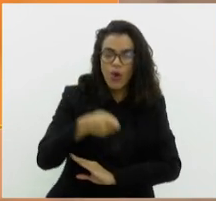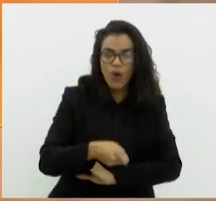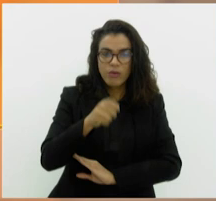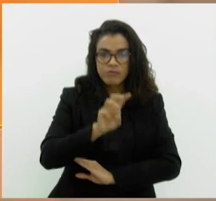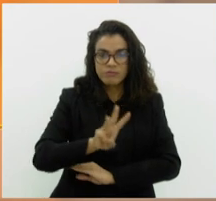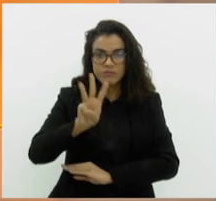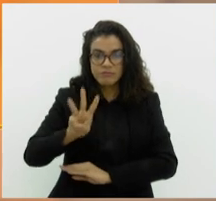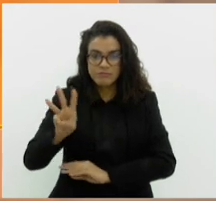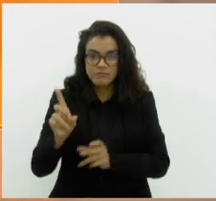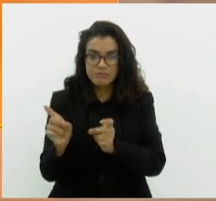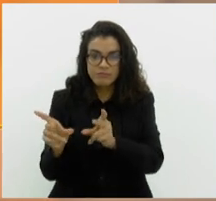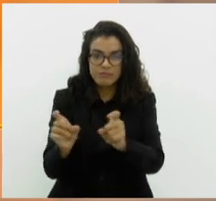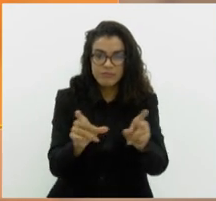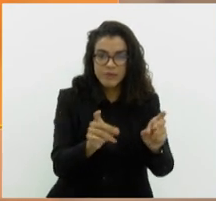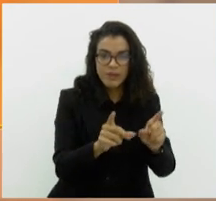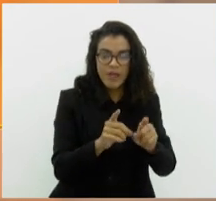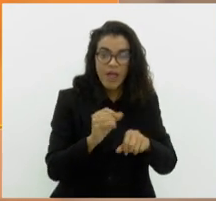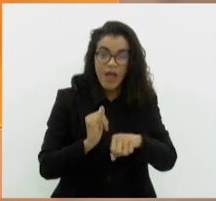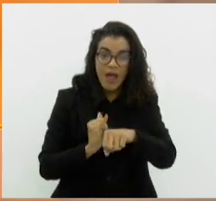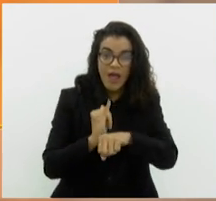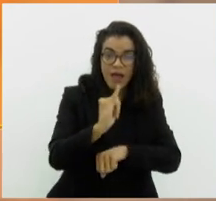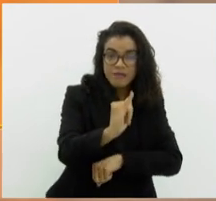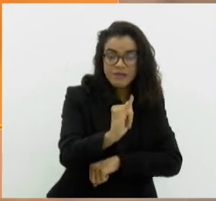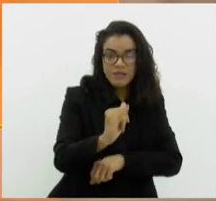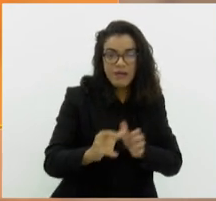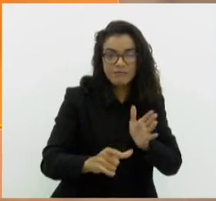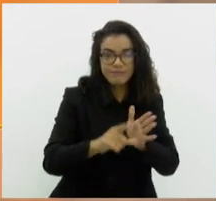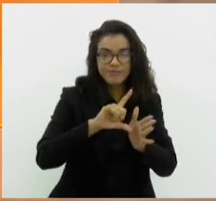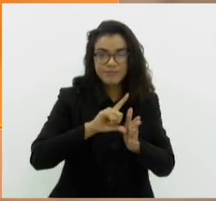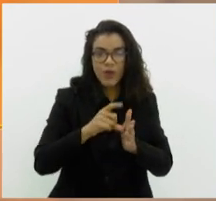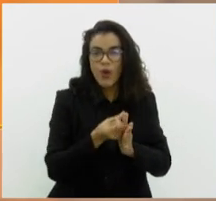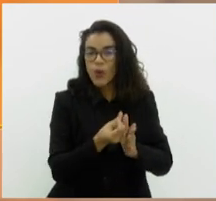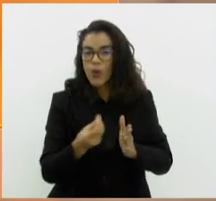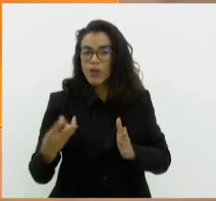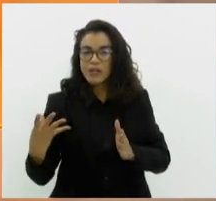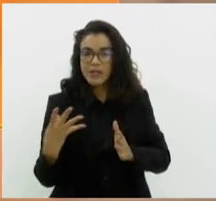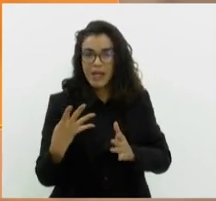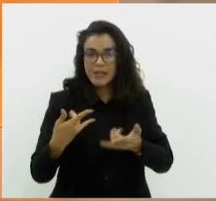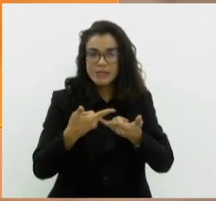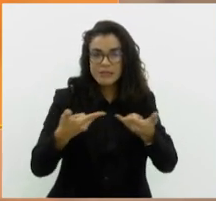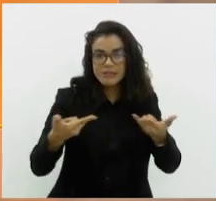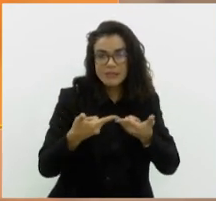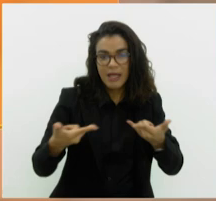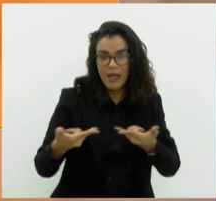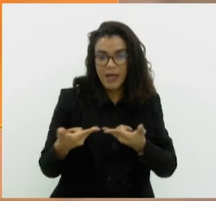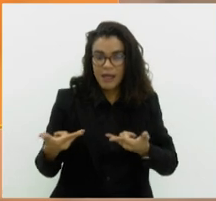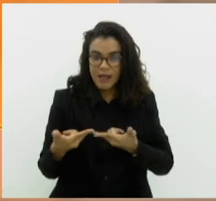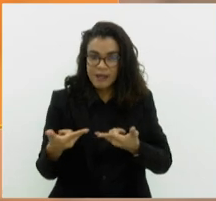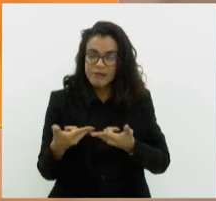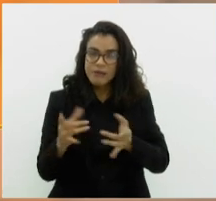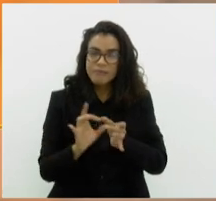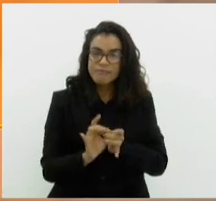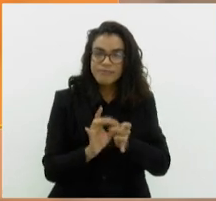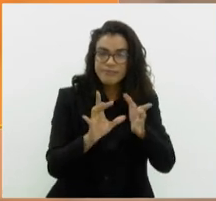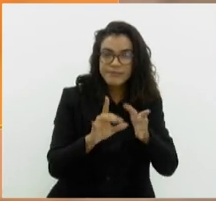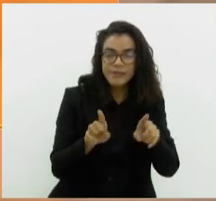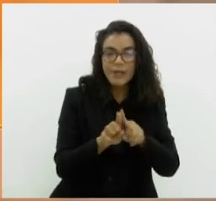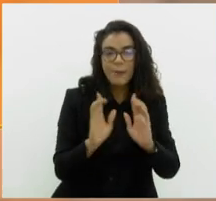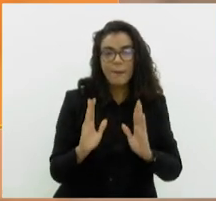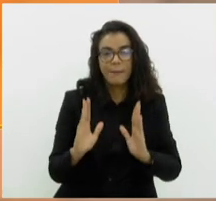de ingressos a informarem previamente sobre a quantidade disponível em cada lote e o período de